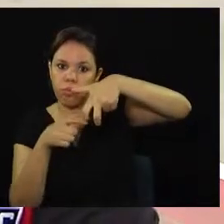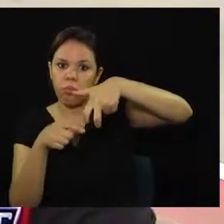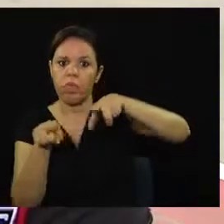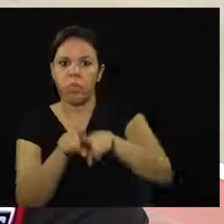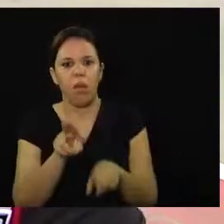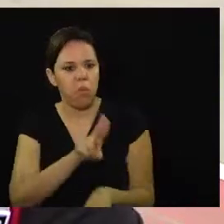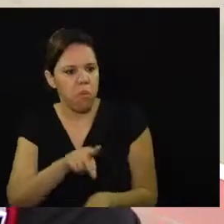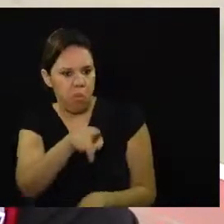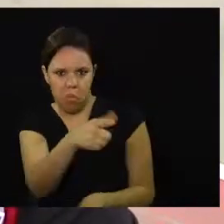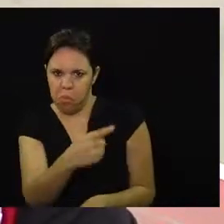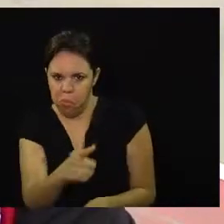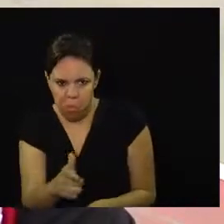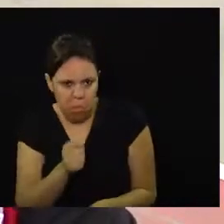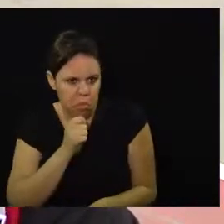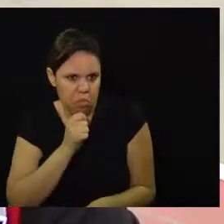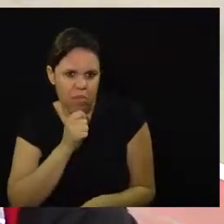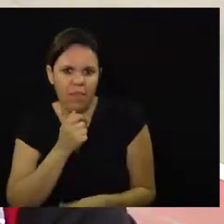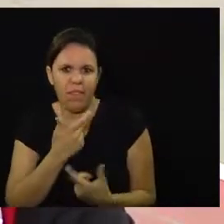capacete? Não.